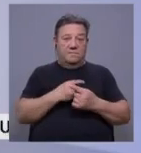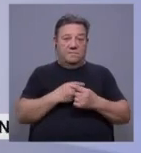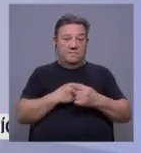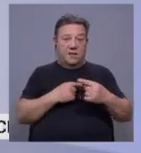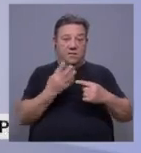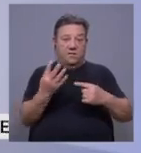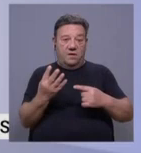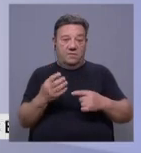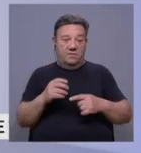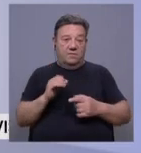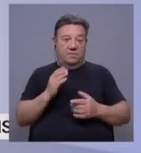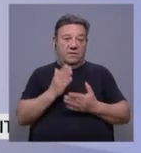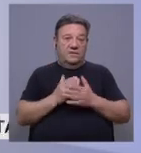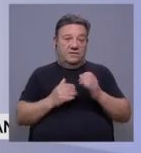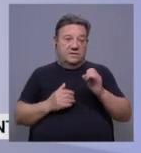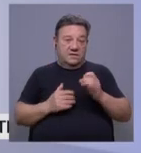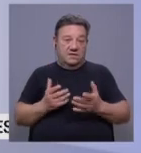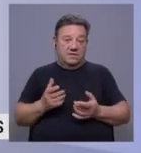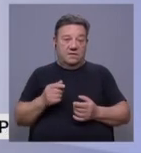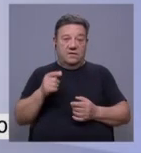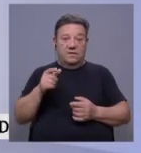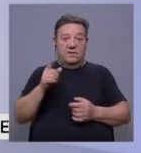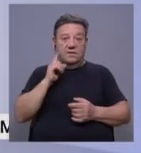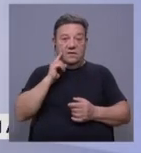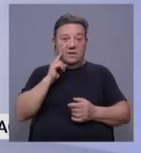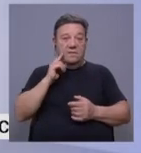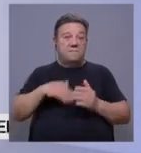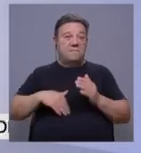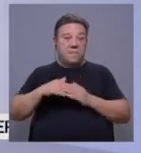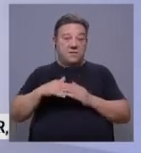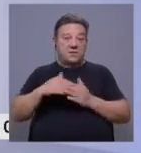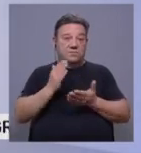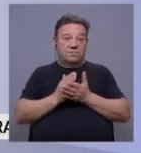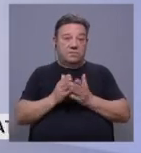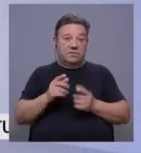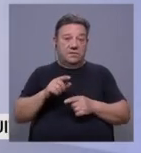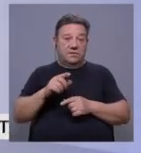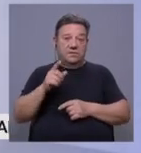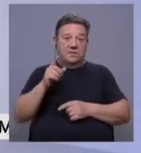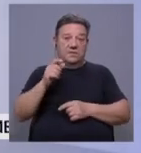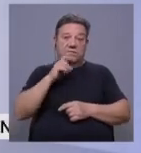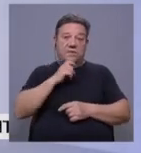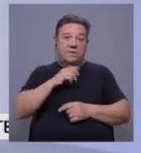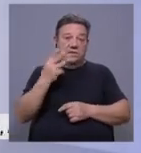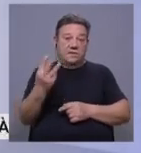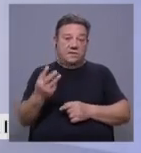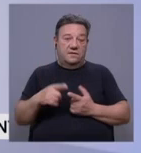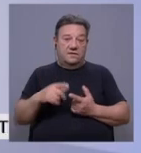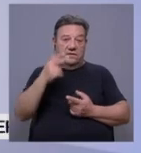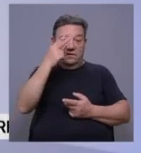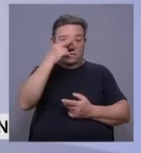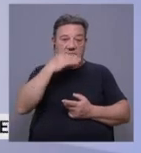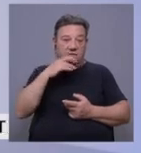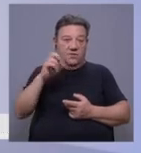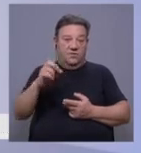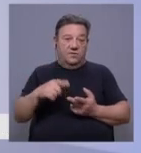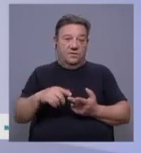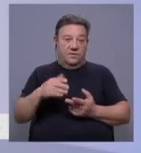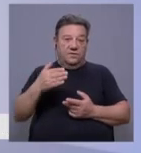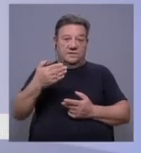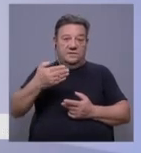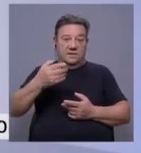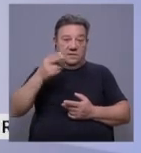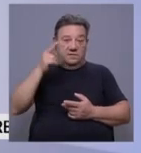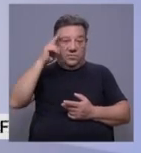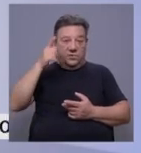graus e o 0 e as temperaturas máximas a variar entre os 3 graus da guarda. Castelo Branco com 8, 7 para